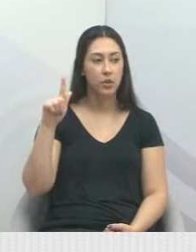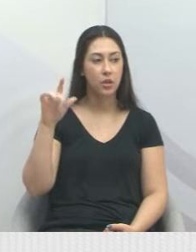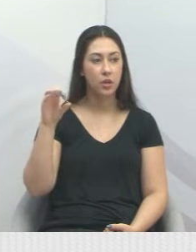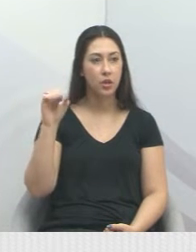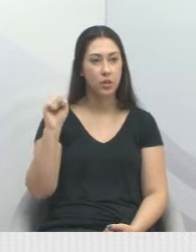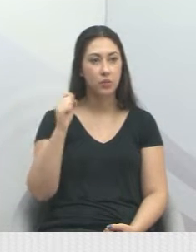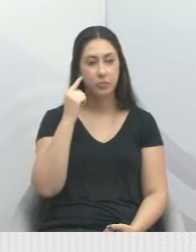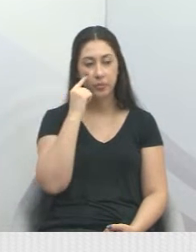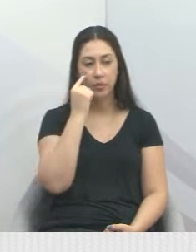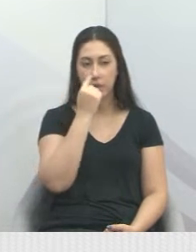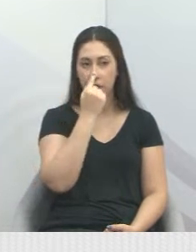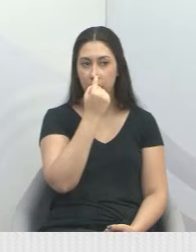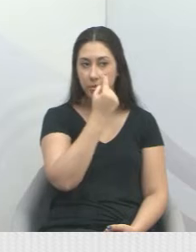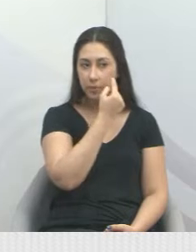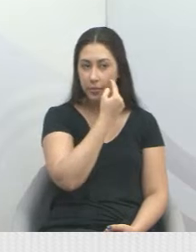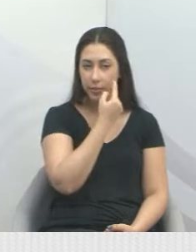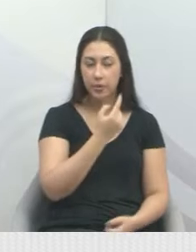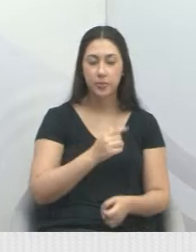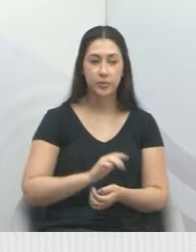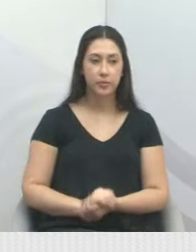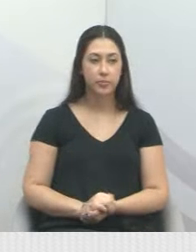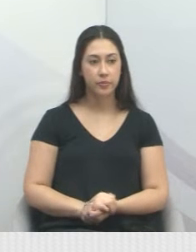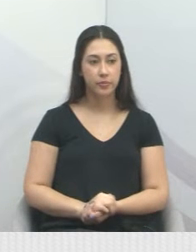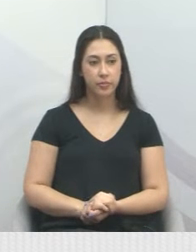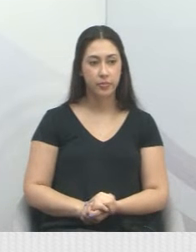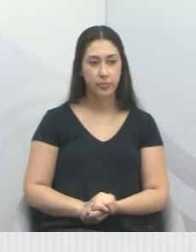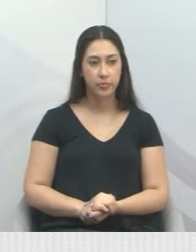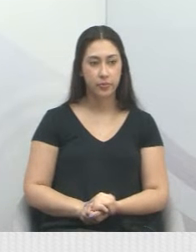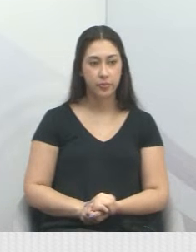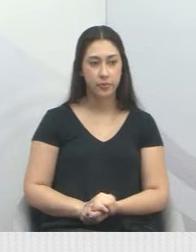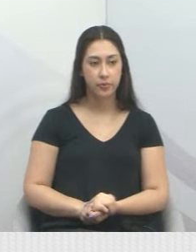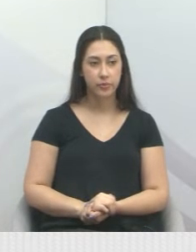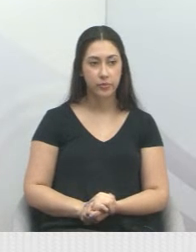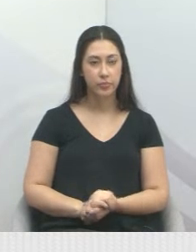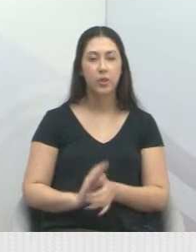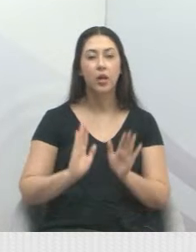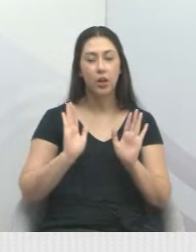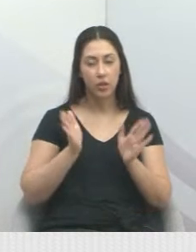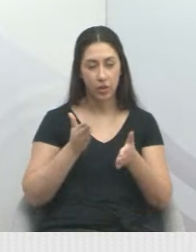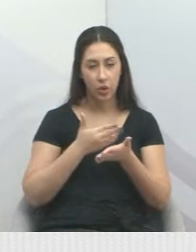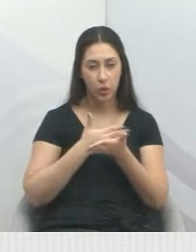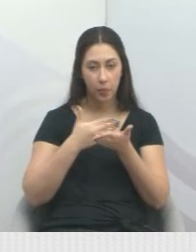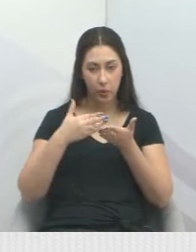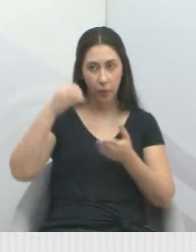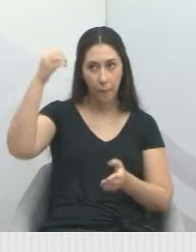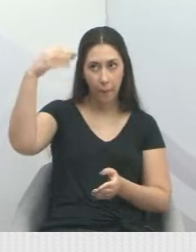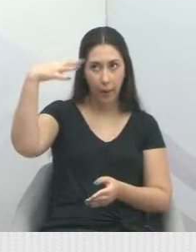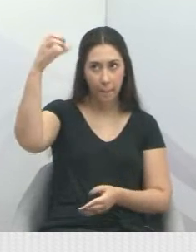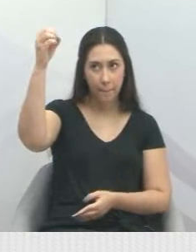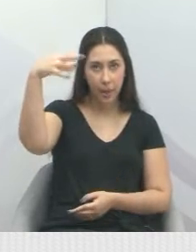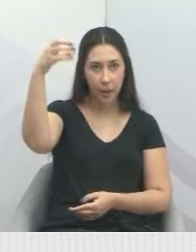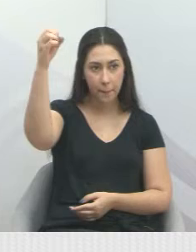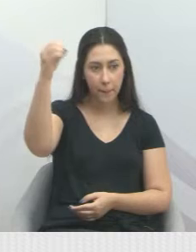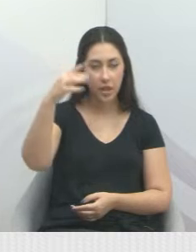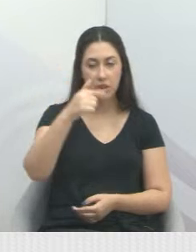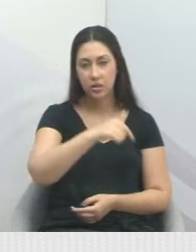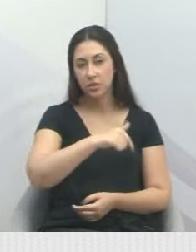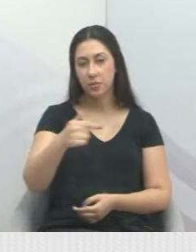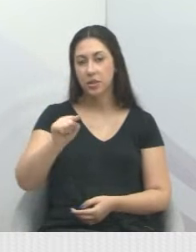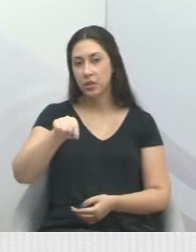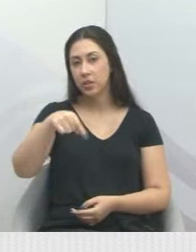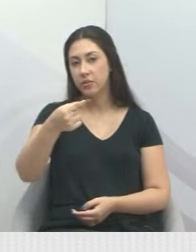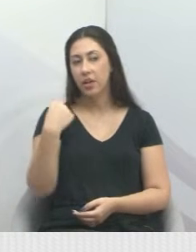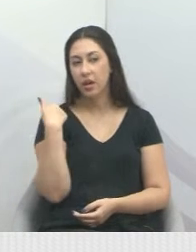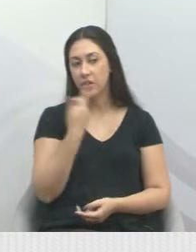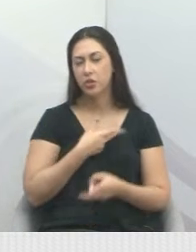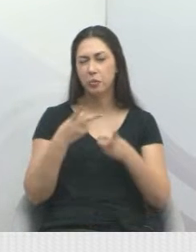Carlos Romeu Pedrilli, no parque Minha Lua. Já está colocando, e na outra semana a gente